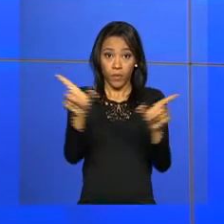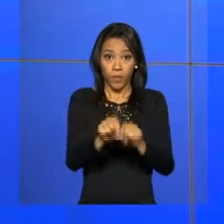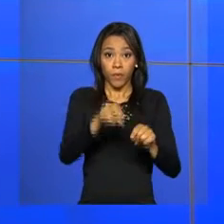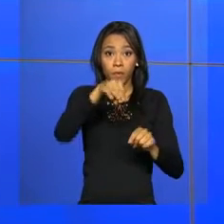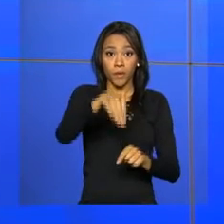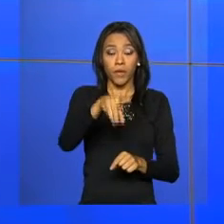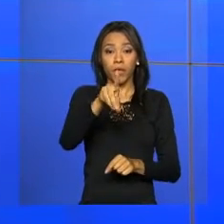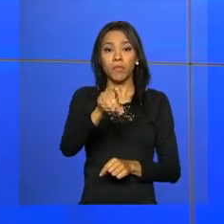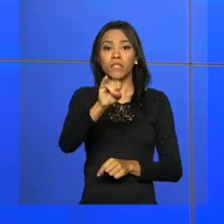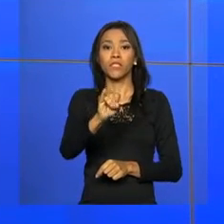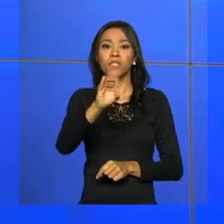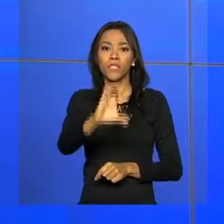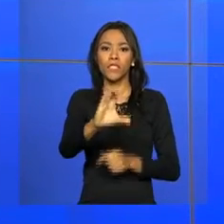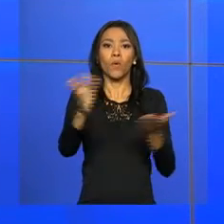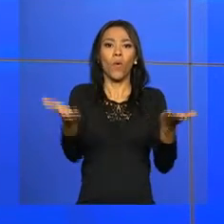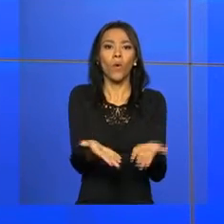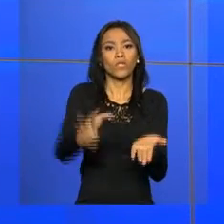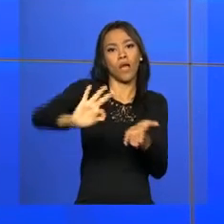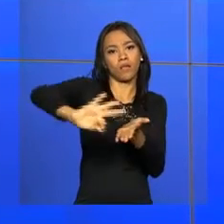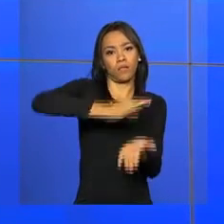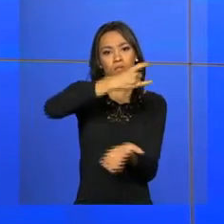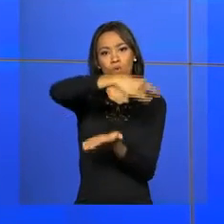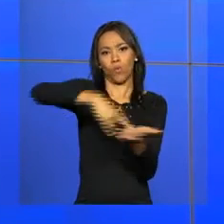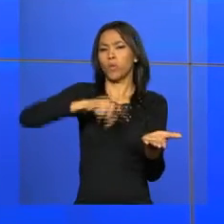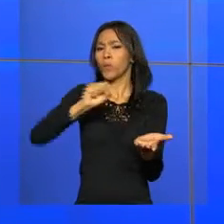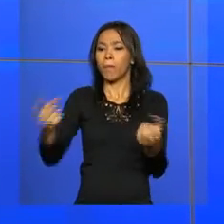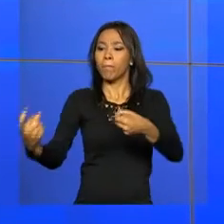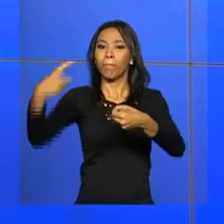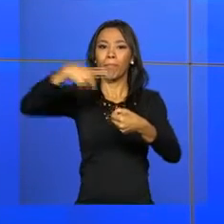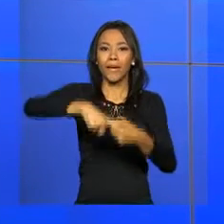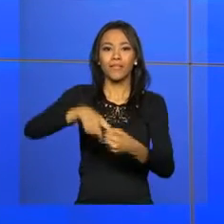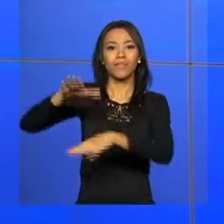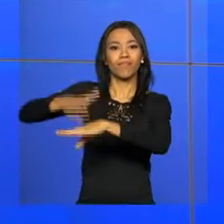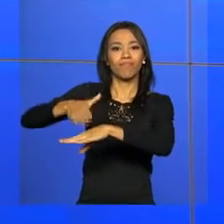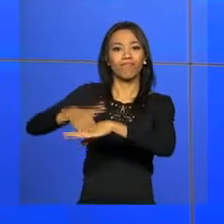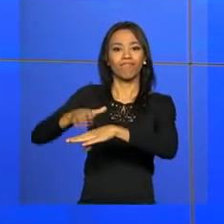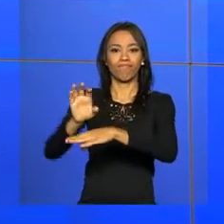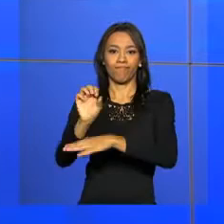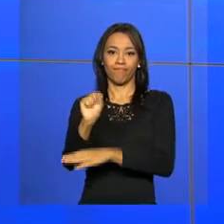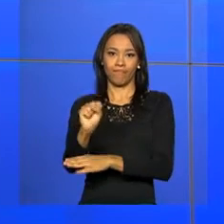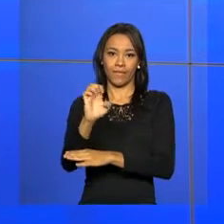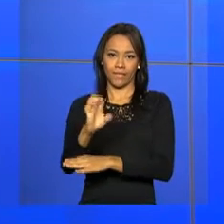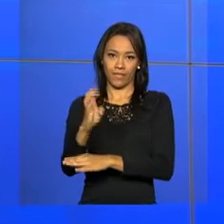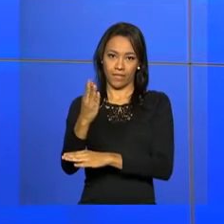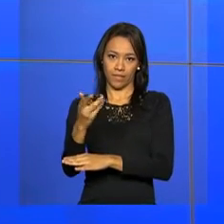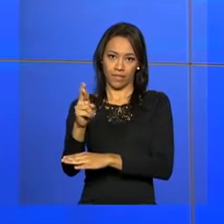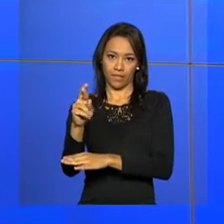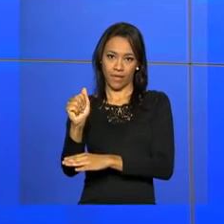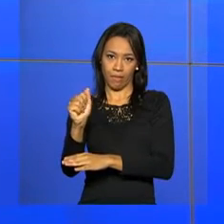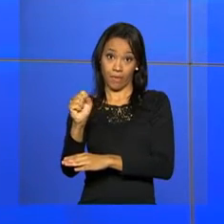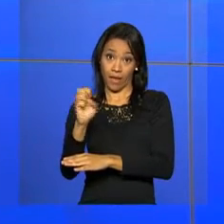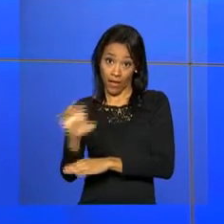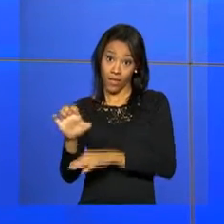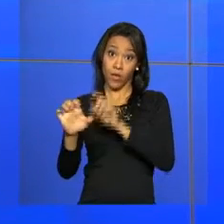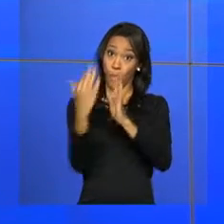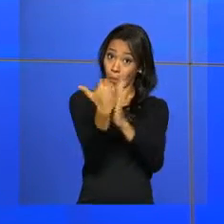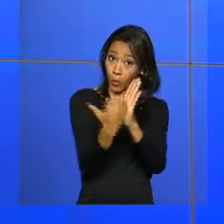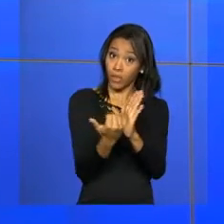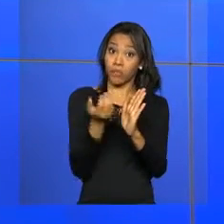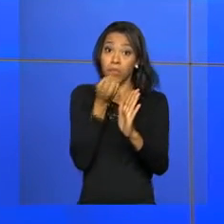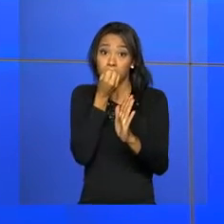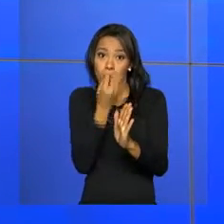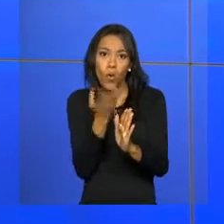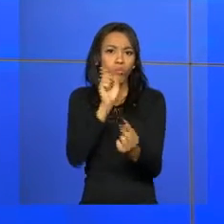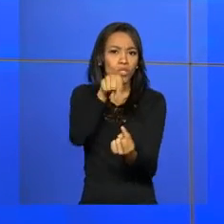Comércio assina hoje uma parceria com o SEBRAE, que busca fortalecer o programa Inovativa, que auxilia e orienta